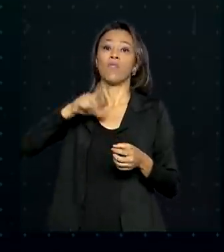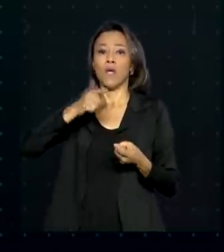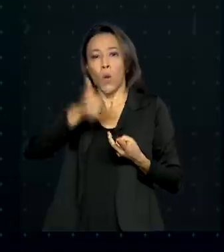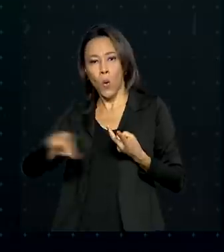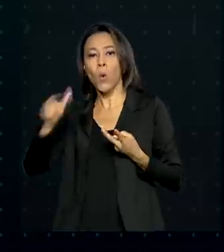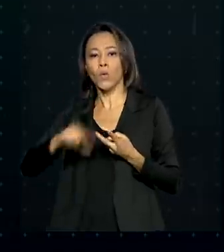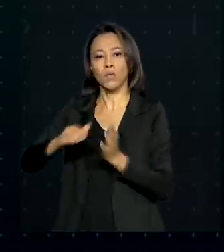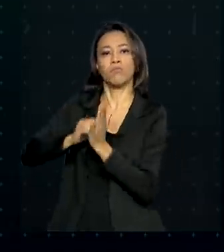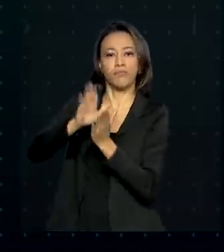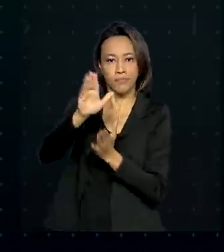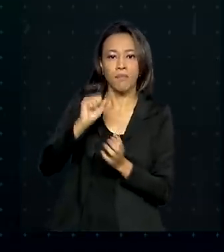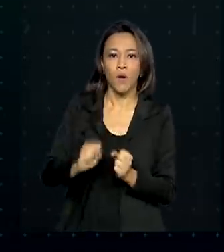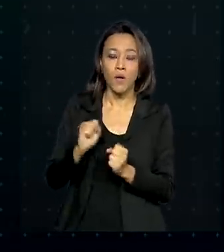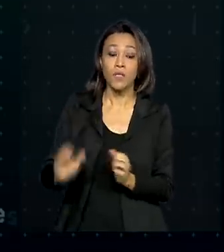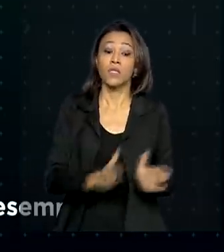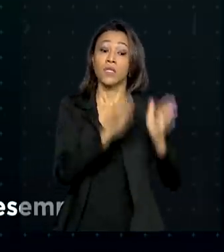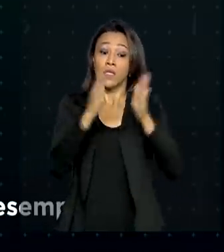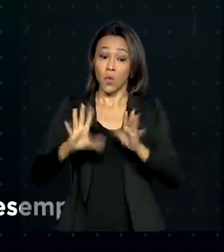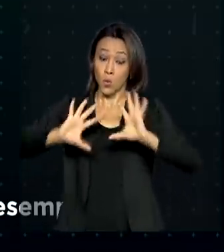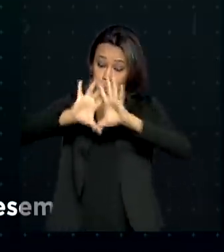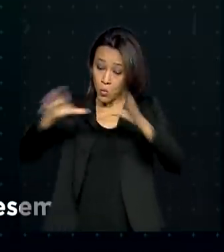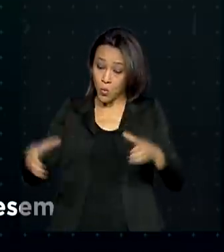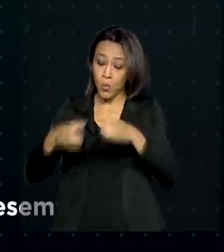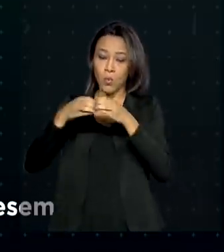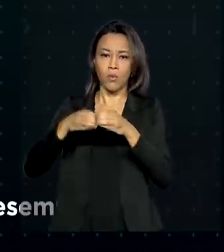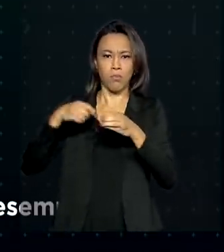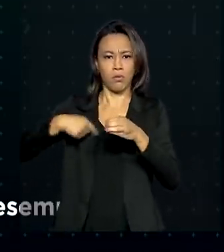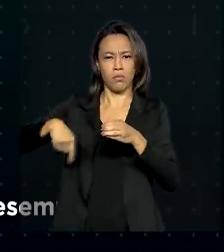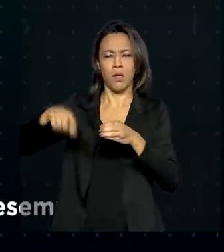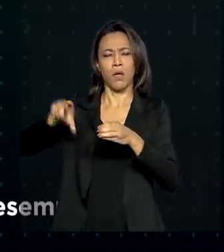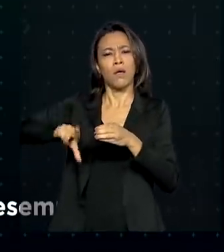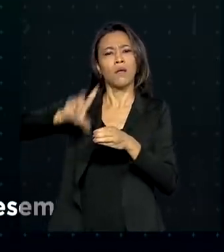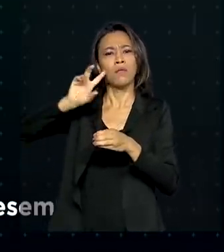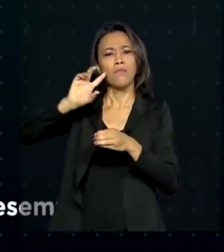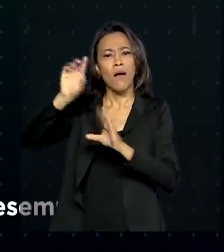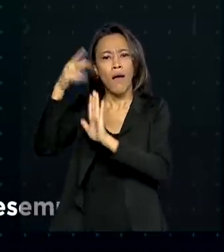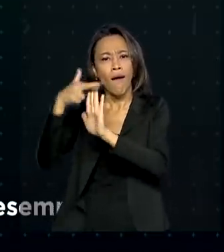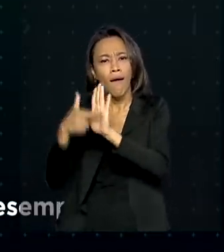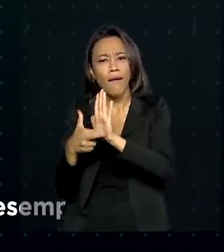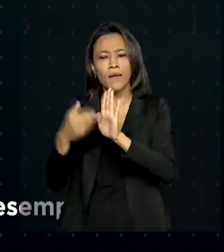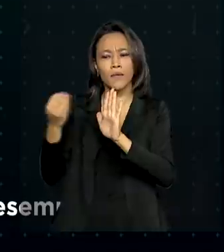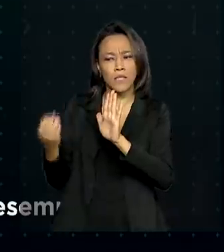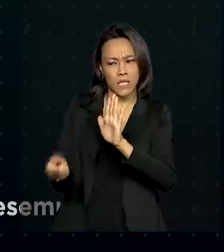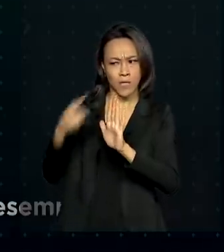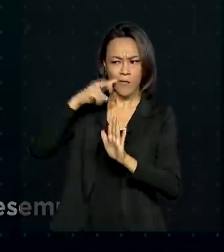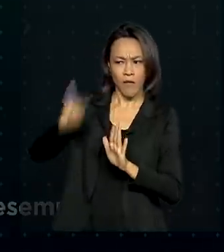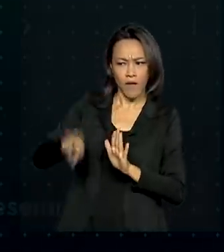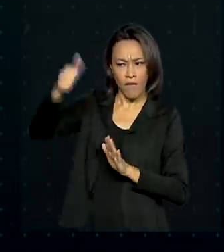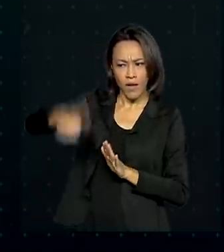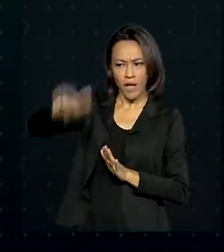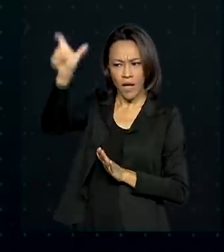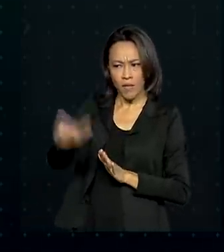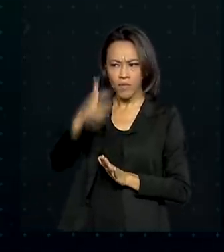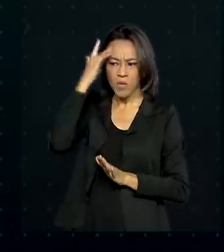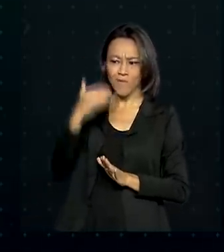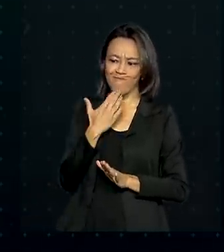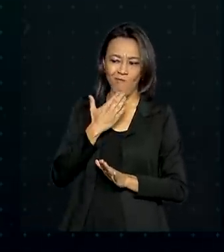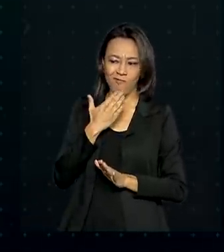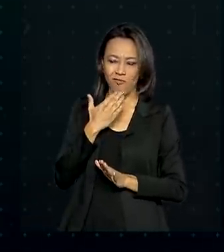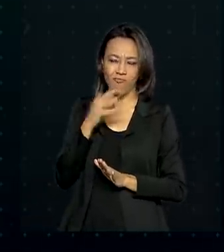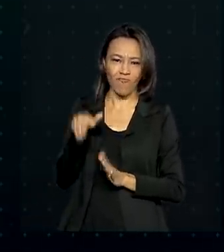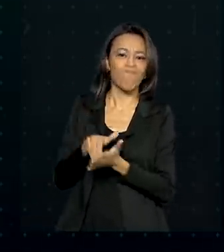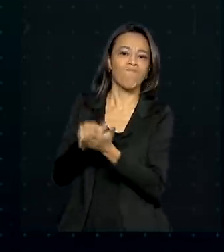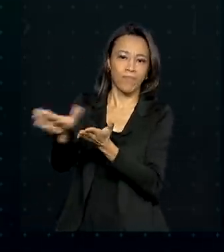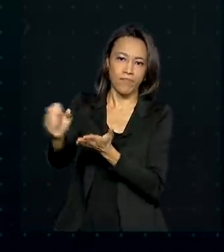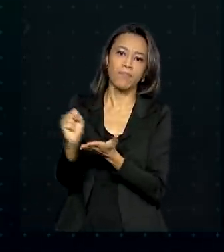poderá ser de órgão colegiado e normas deverão definir os casos de demissão por mau desempenho da função. Férias